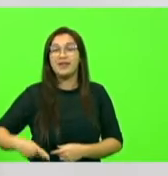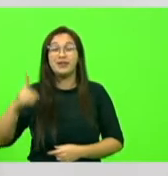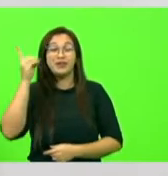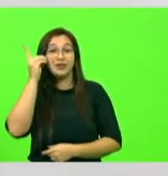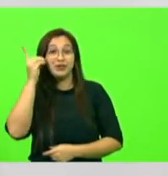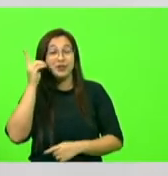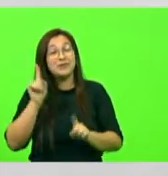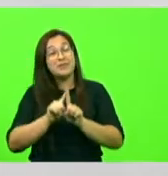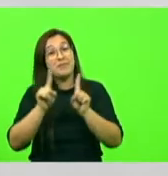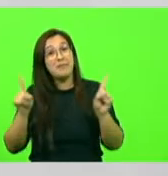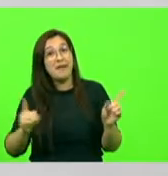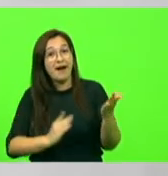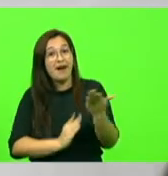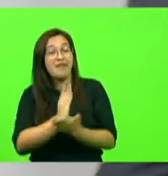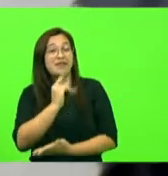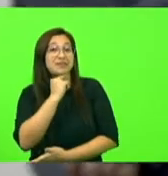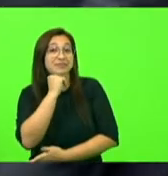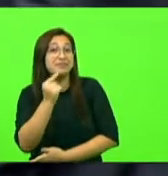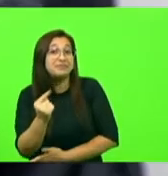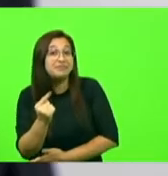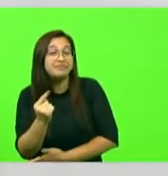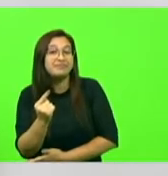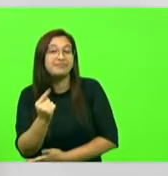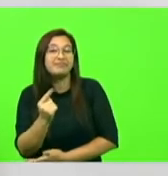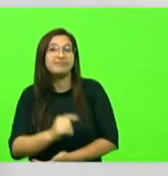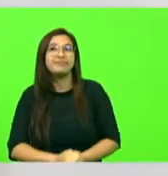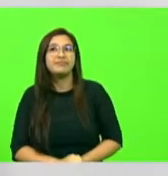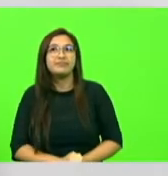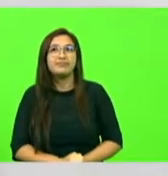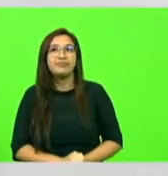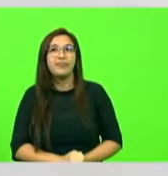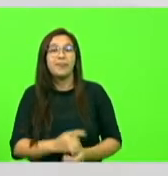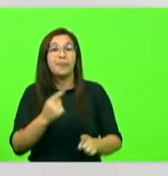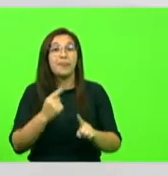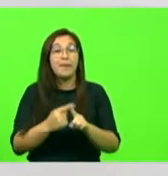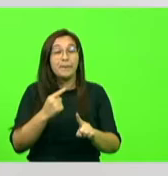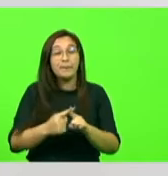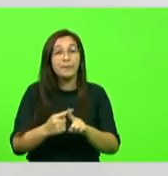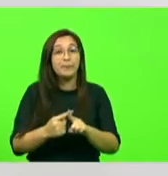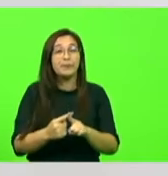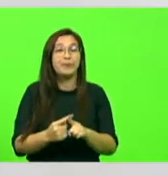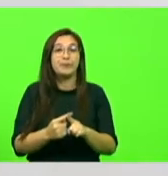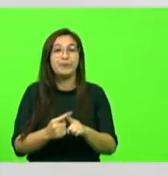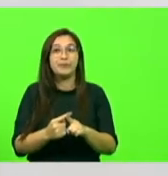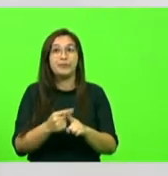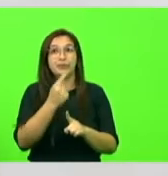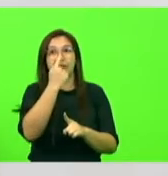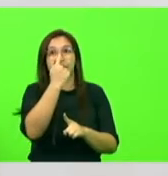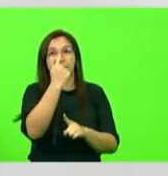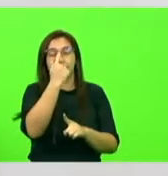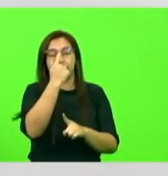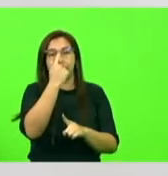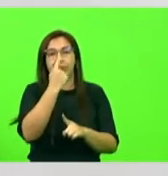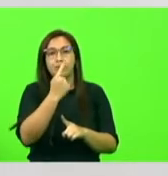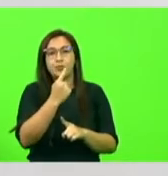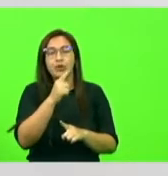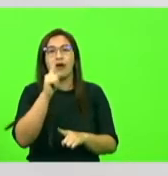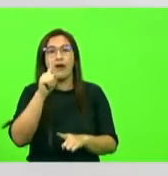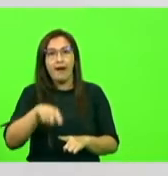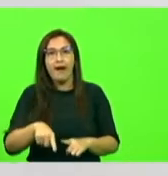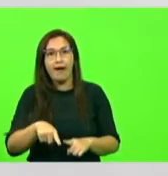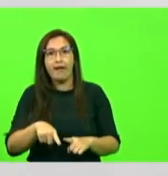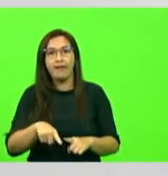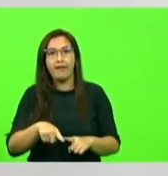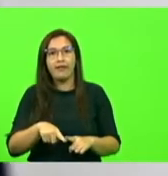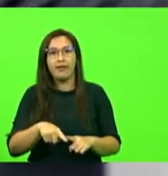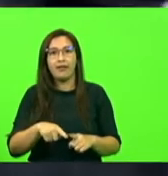Mais um minuto para a vossa excelência concluir, deputado. a obra só não avançou mais porque deram o golpe, tiraram ela do